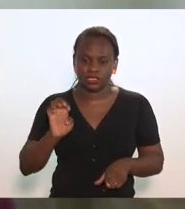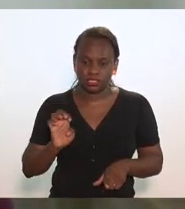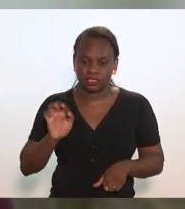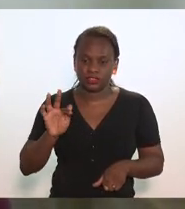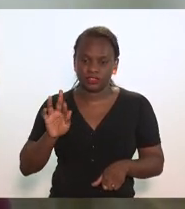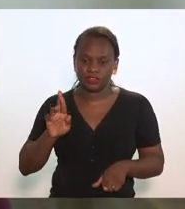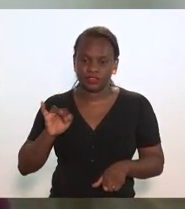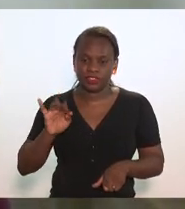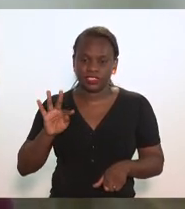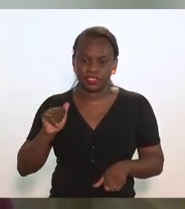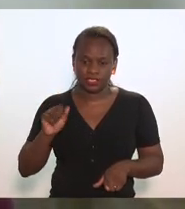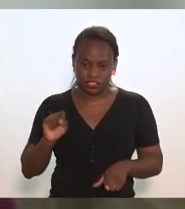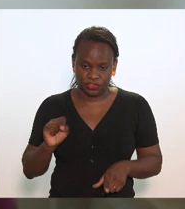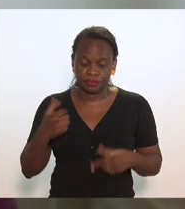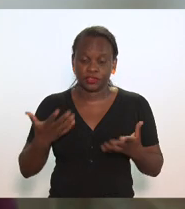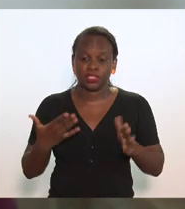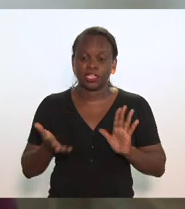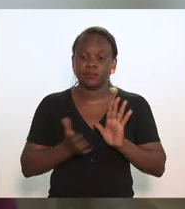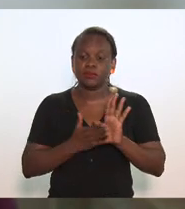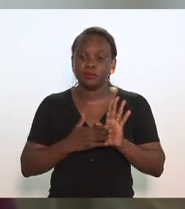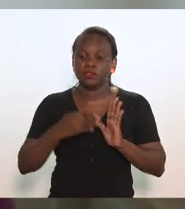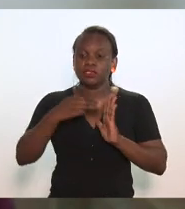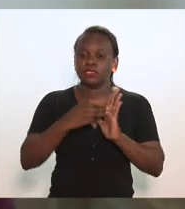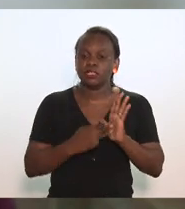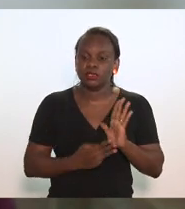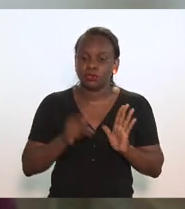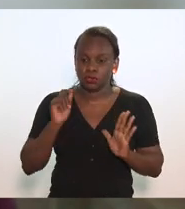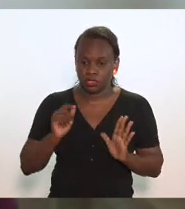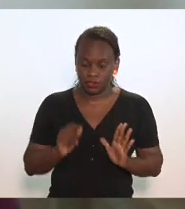queria propor a seguinte metodologia.